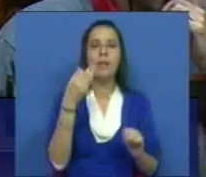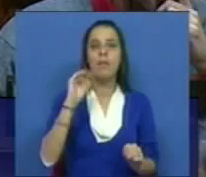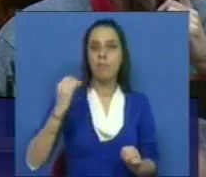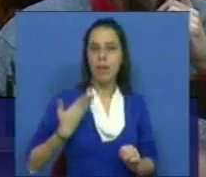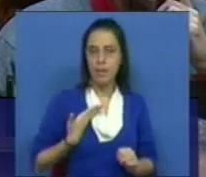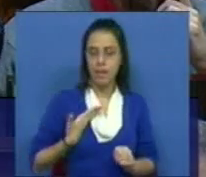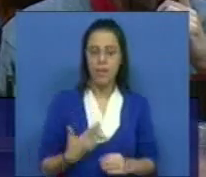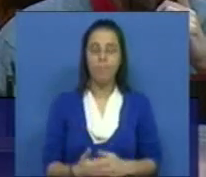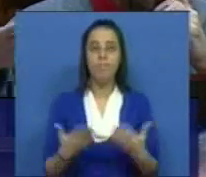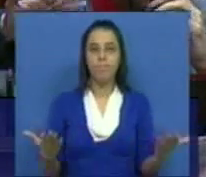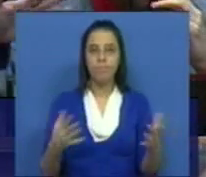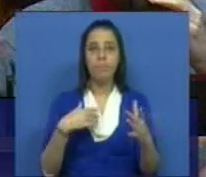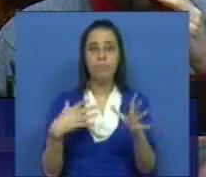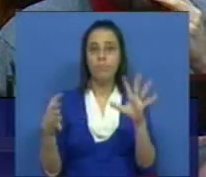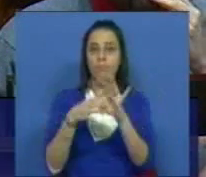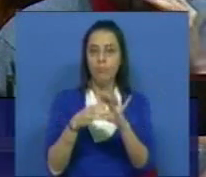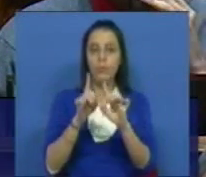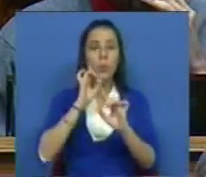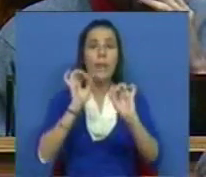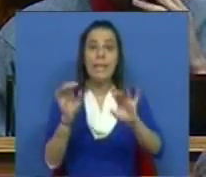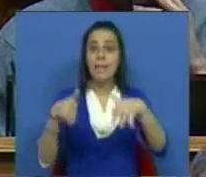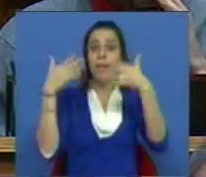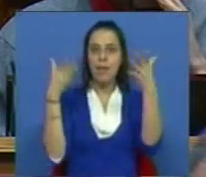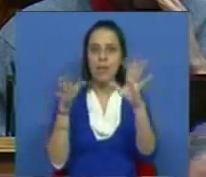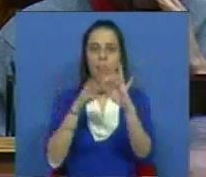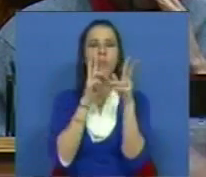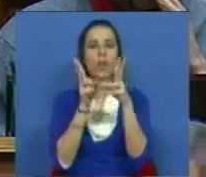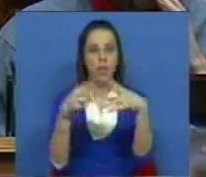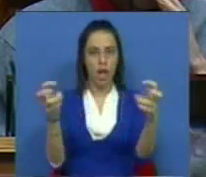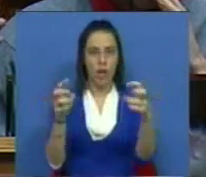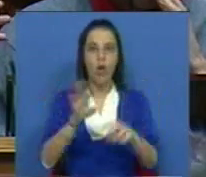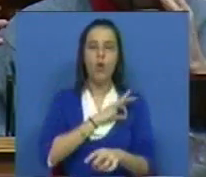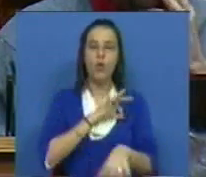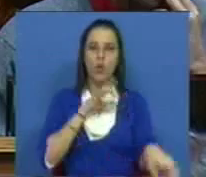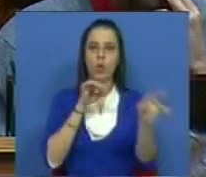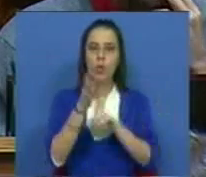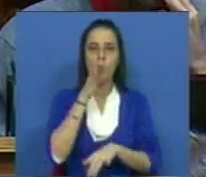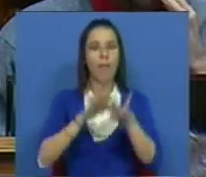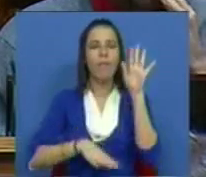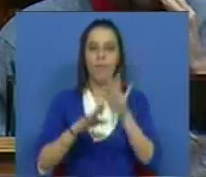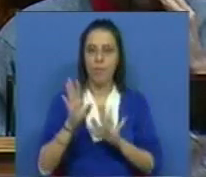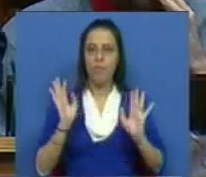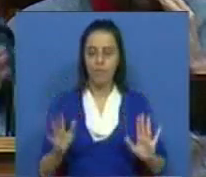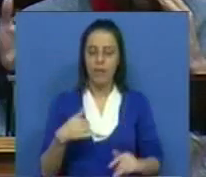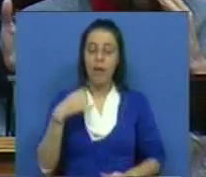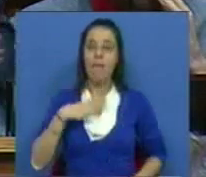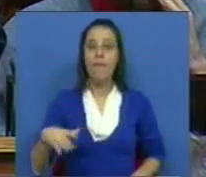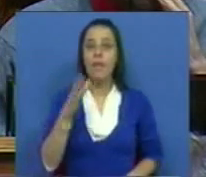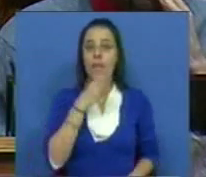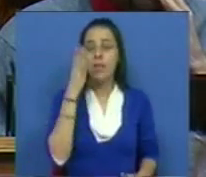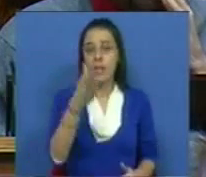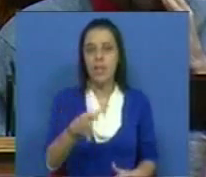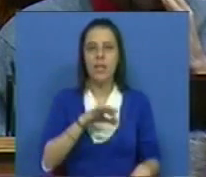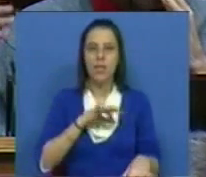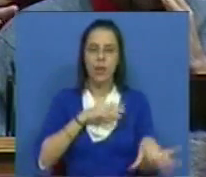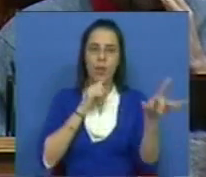o PSD convergimos no essencial, no diagnóstico que o Sr. Deputado fez e queria dizer-lhe,